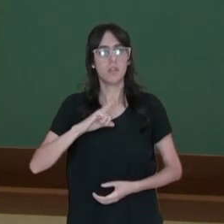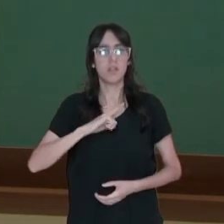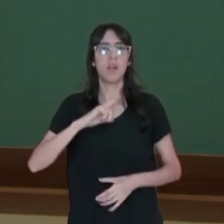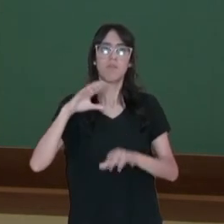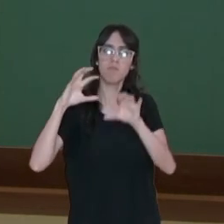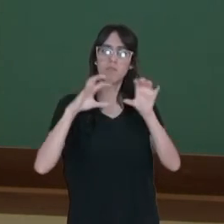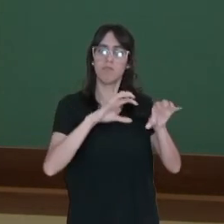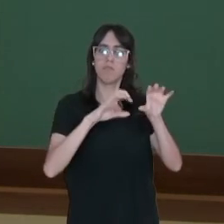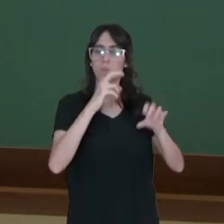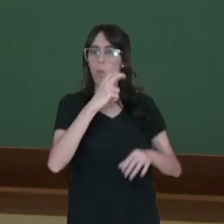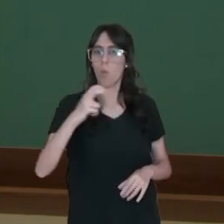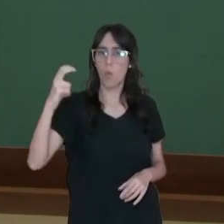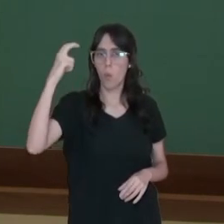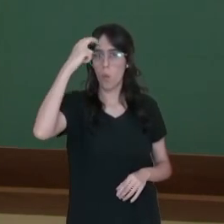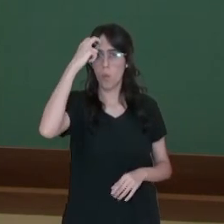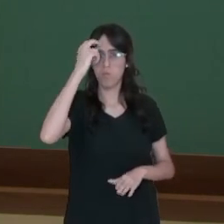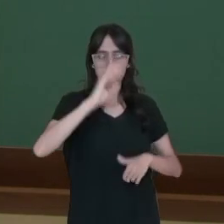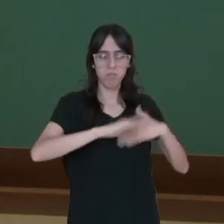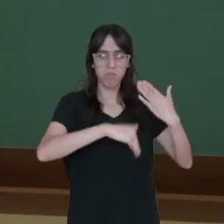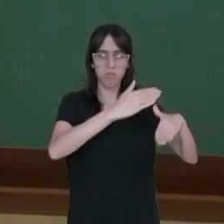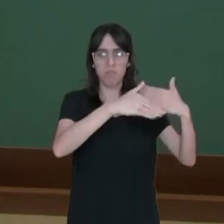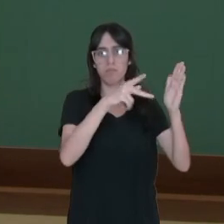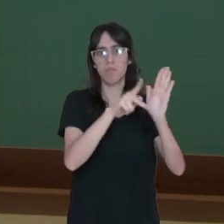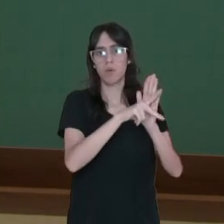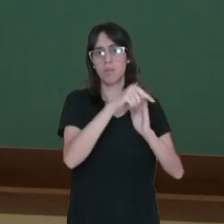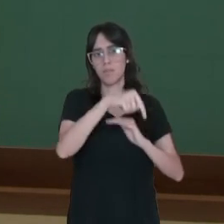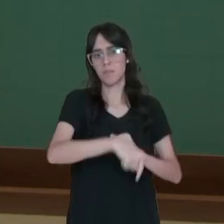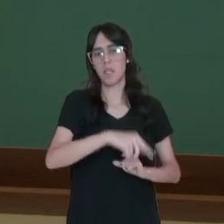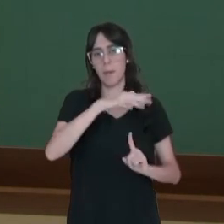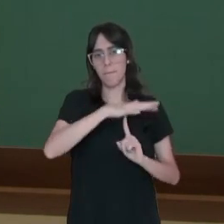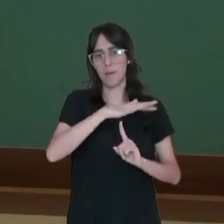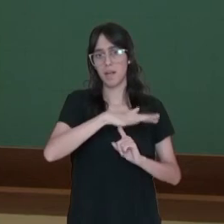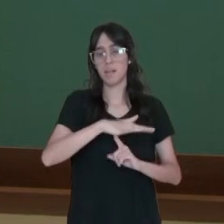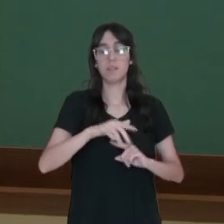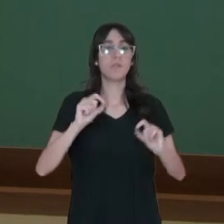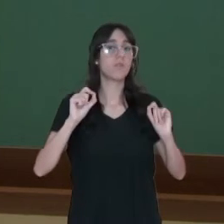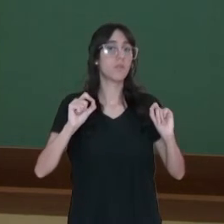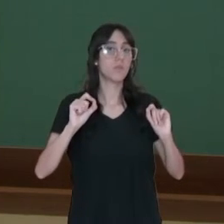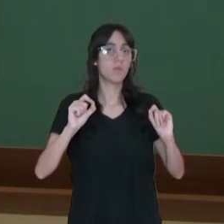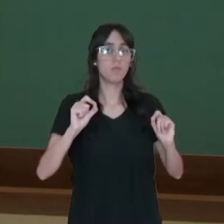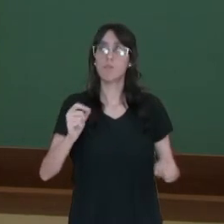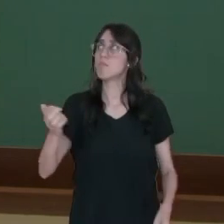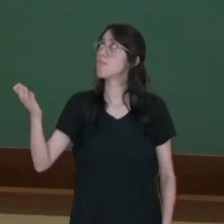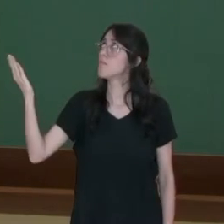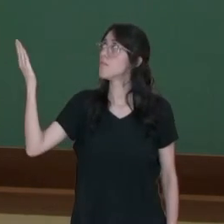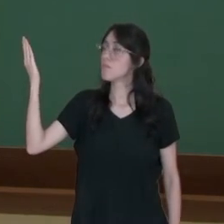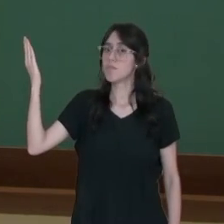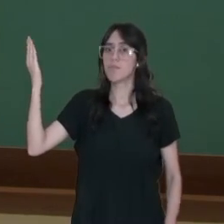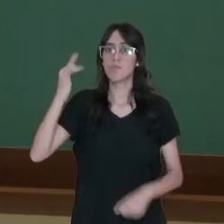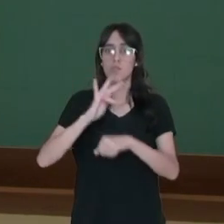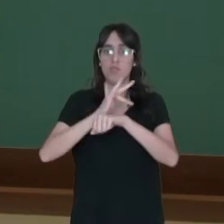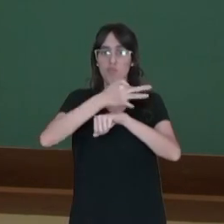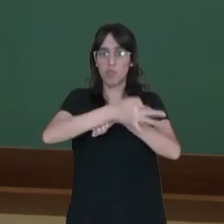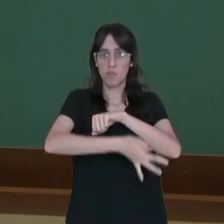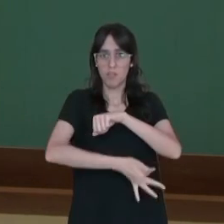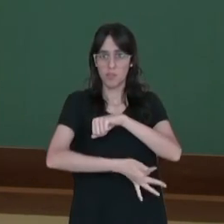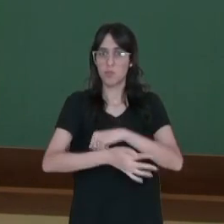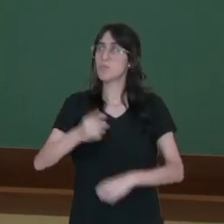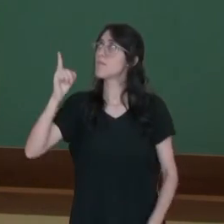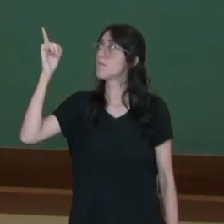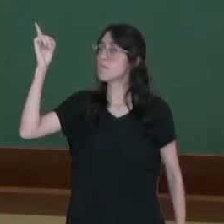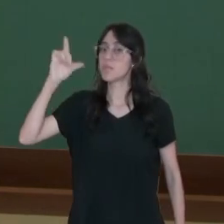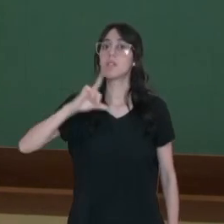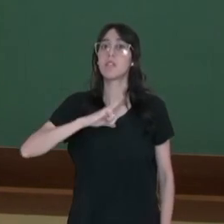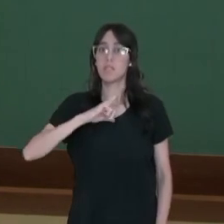sobre as características do Paraná. Um destaque, por exemplo, para a mesquita em Foz do Iguaçu, a presença da